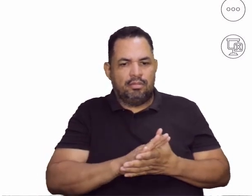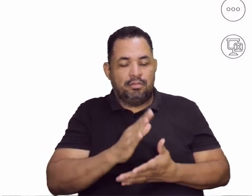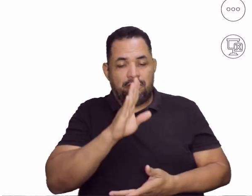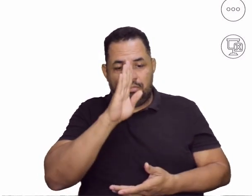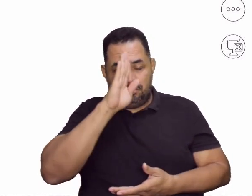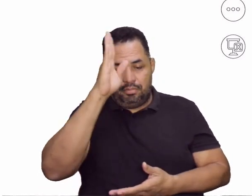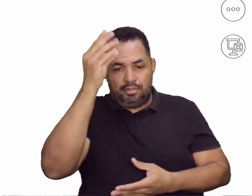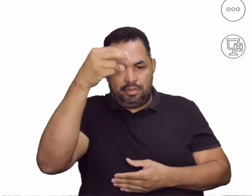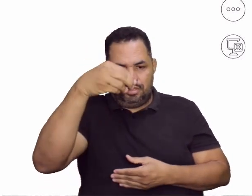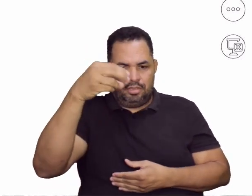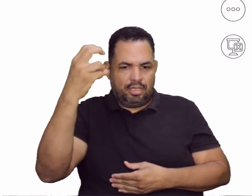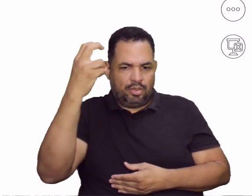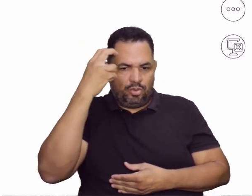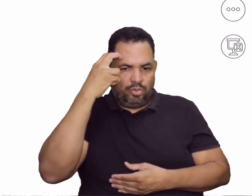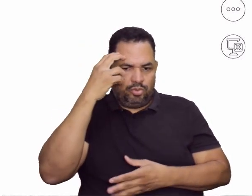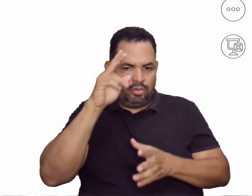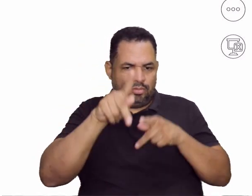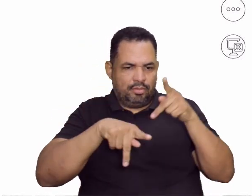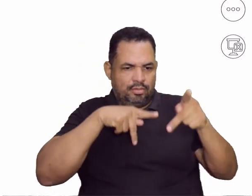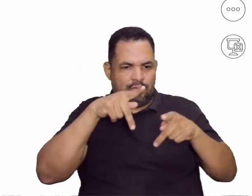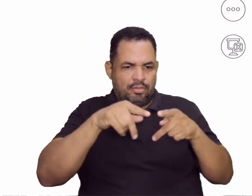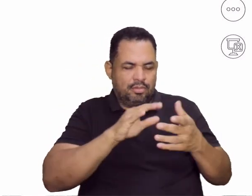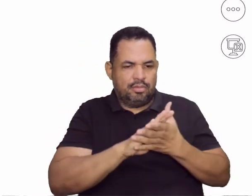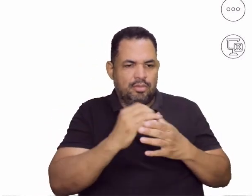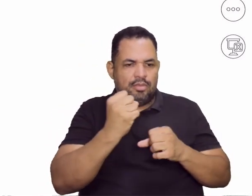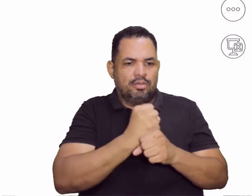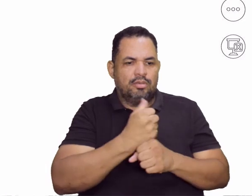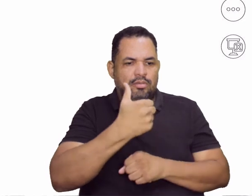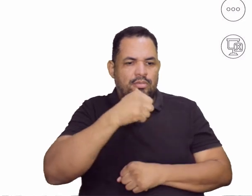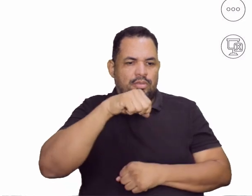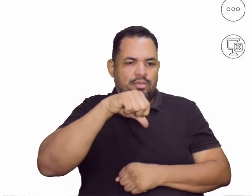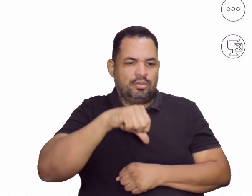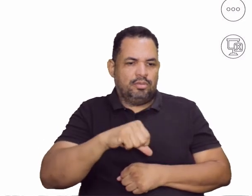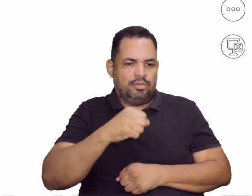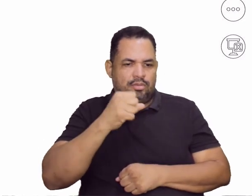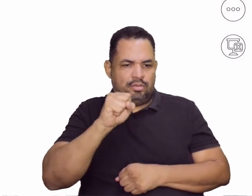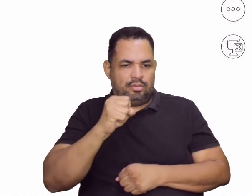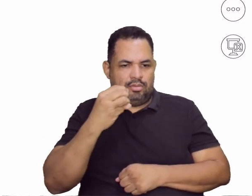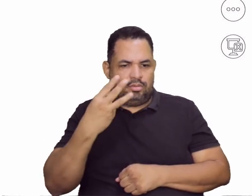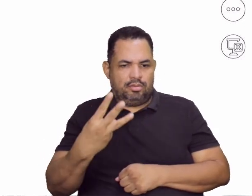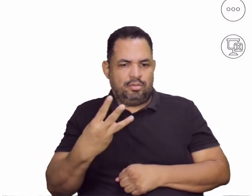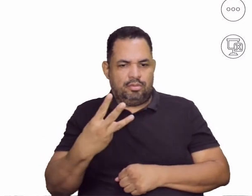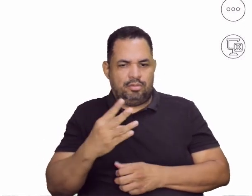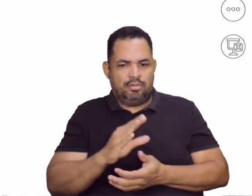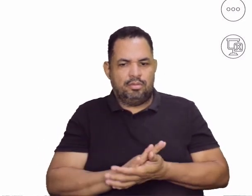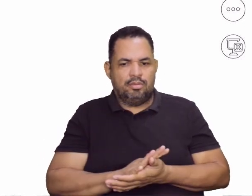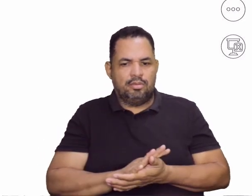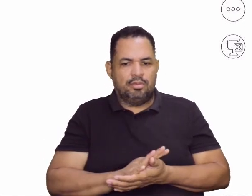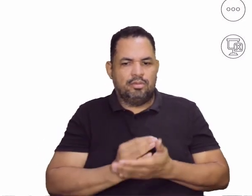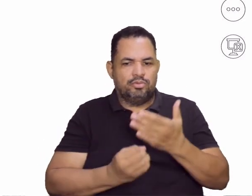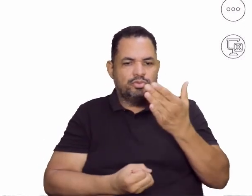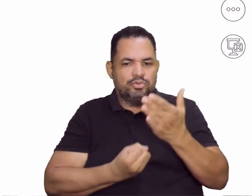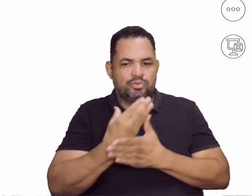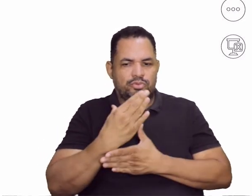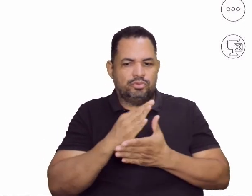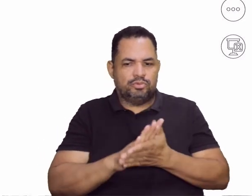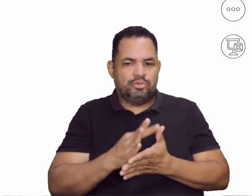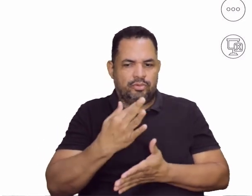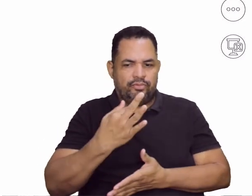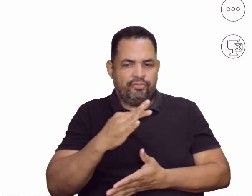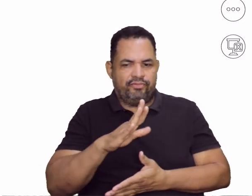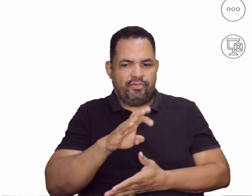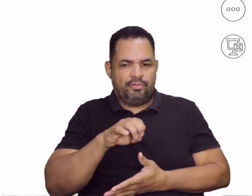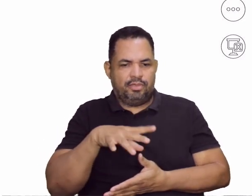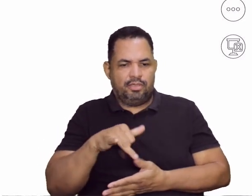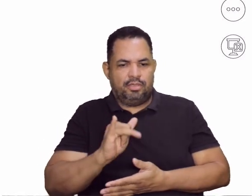83, o ano que eu nasci, tem o Nintendo, né? A Nintendo lança o Famicom no